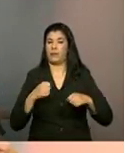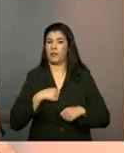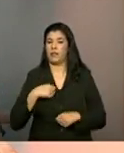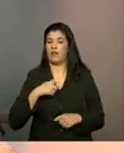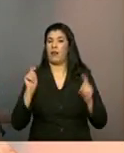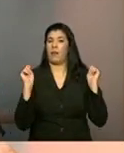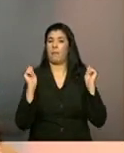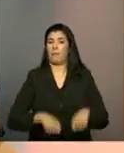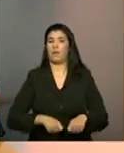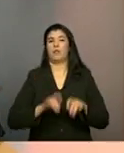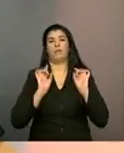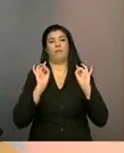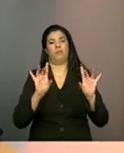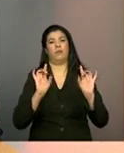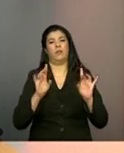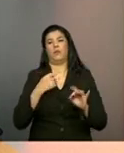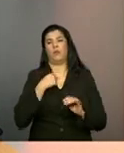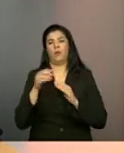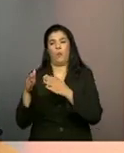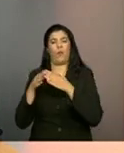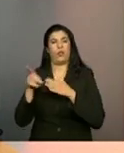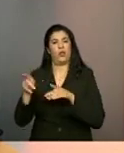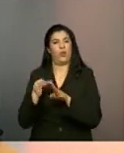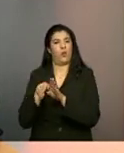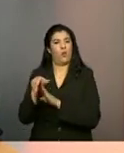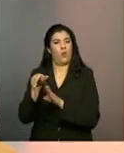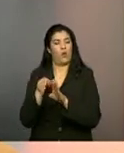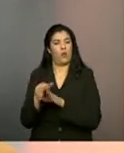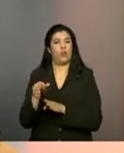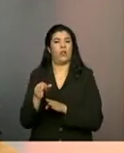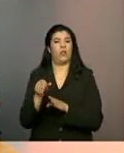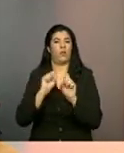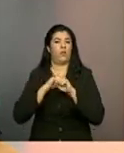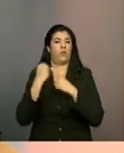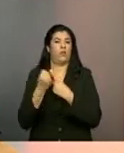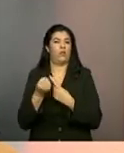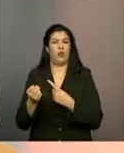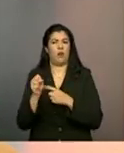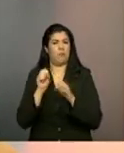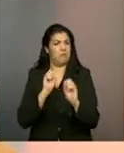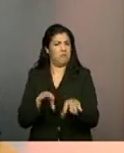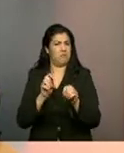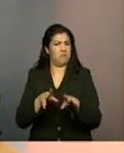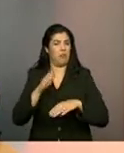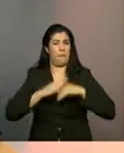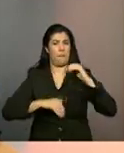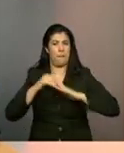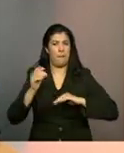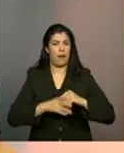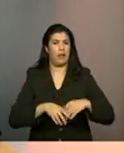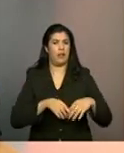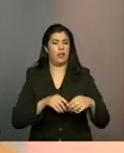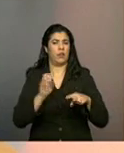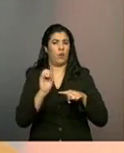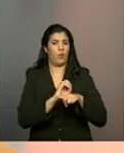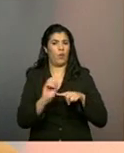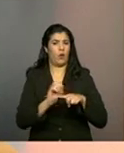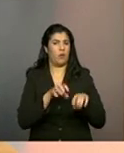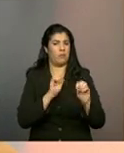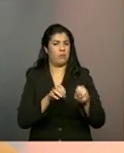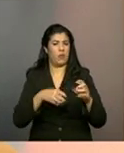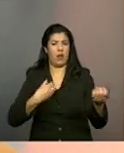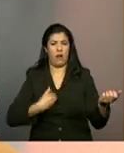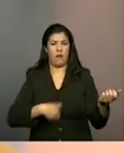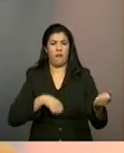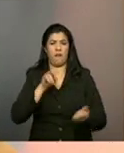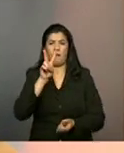pedir um orientador social para fazer uma oficina de violão, sendo que ele não sabe a prática do violão, essa